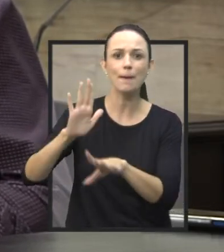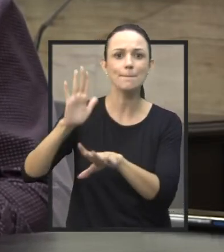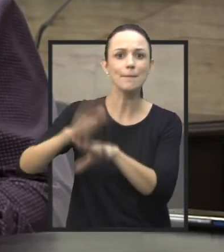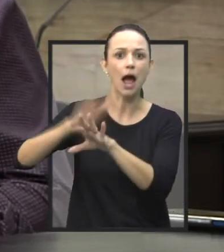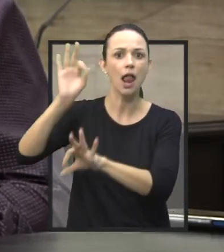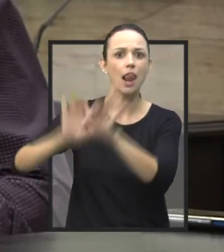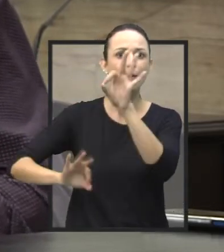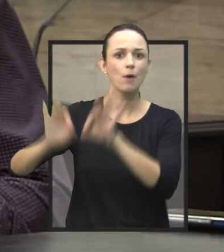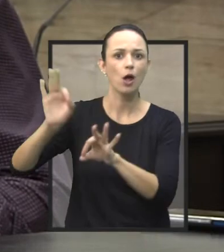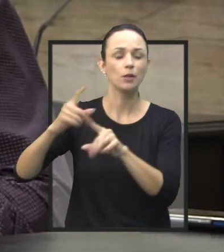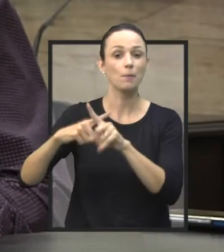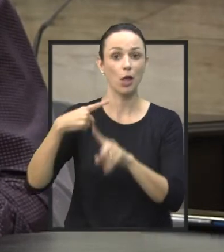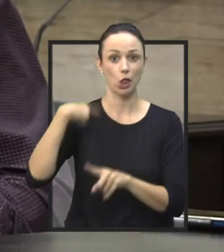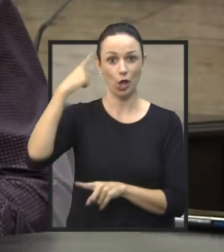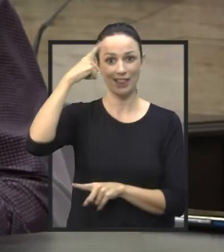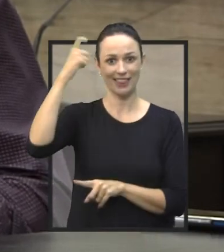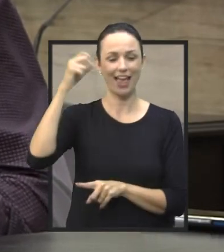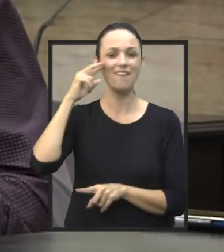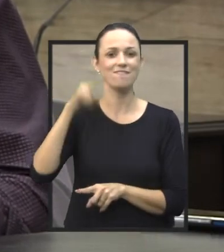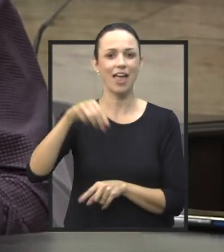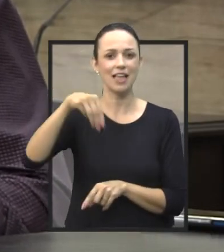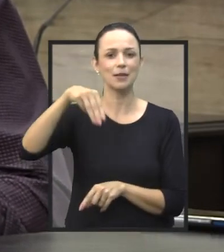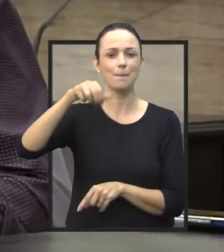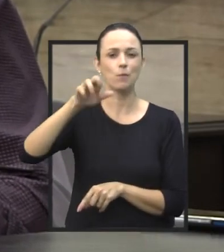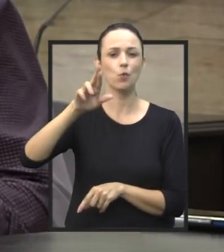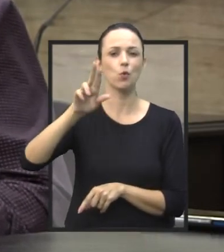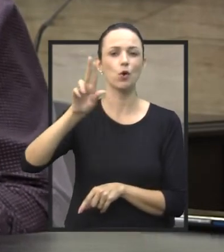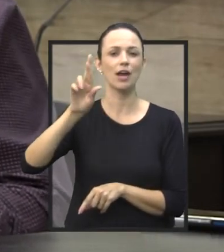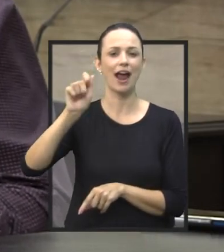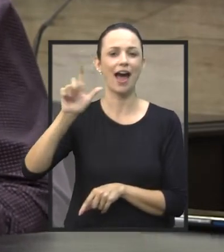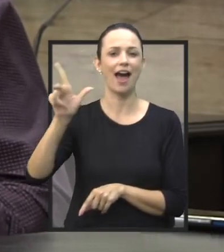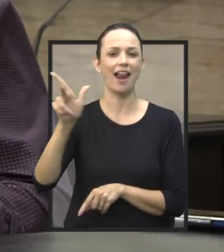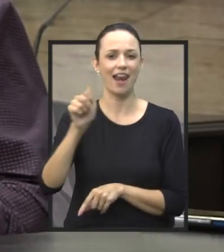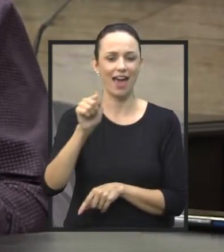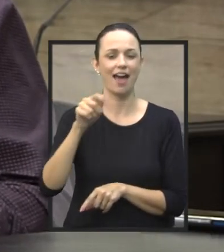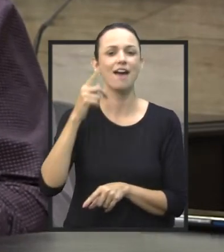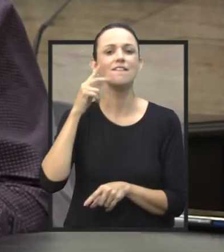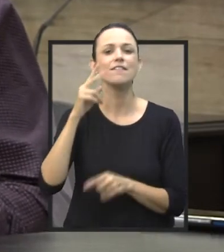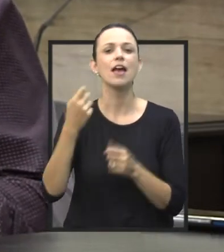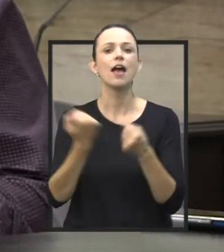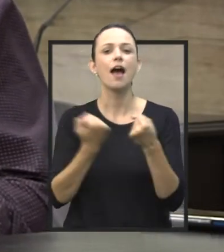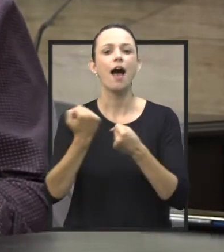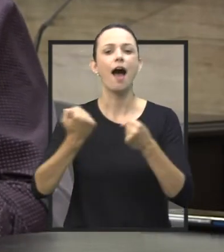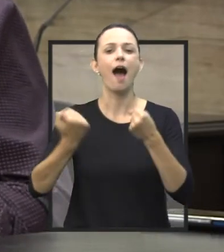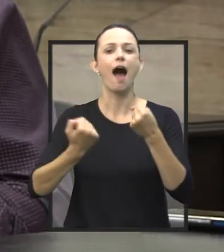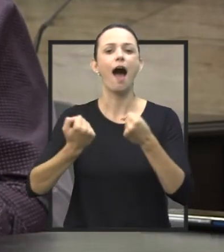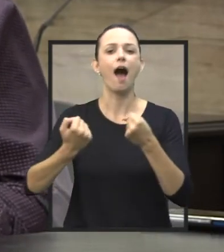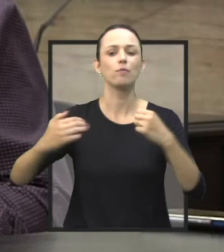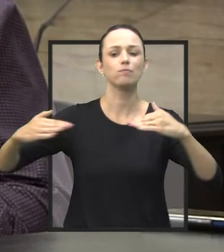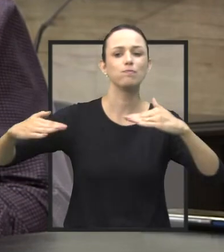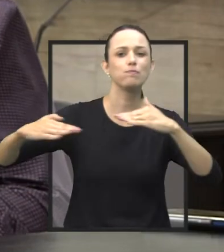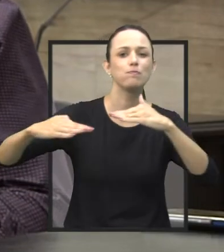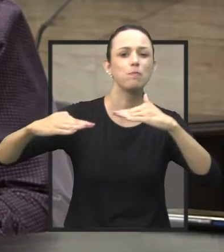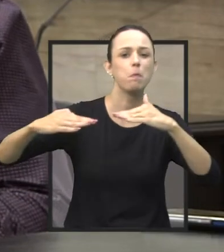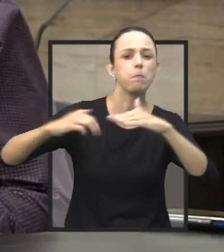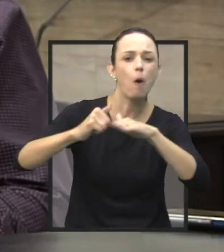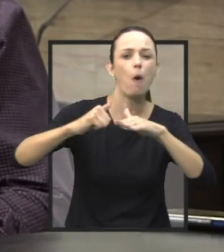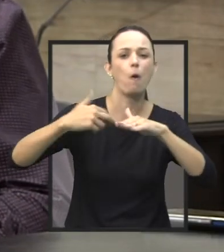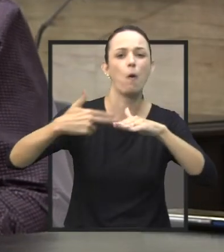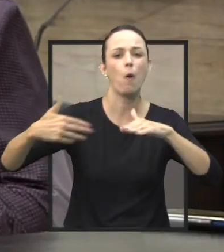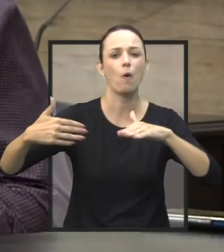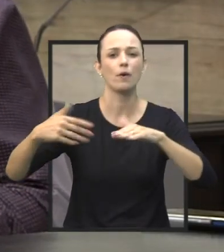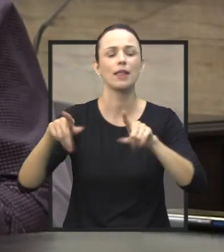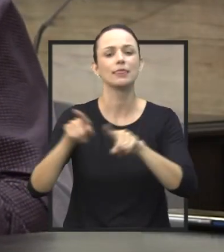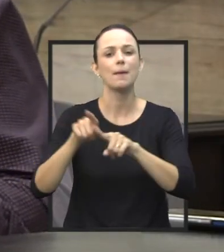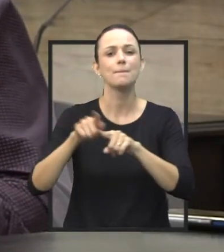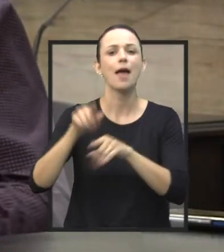ideia de ver a muralha digital era a questão do trânsito, dos acidentes que acontecem, e a possibilidade da implantação de